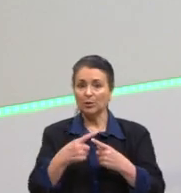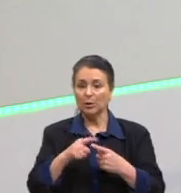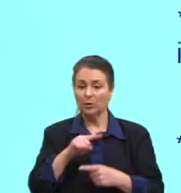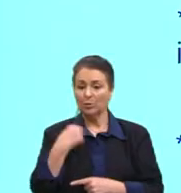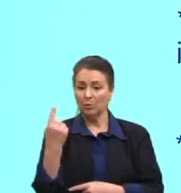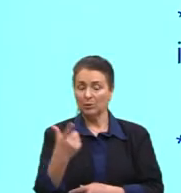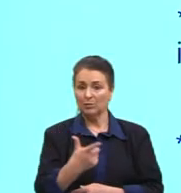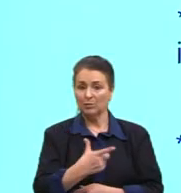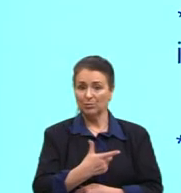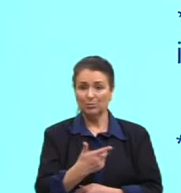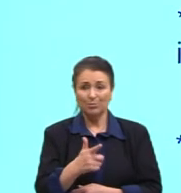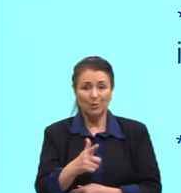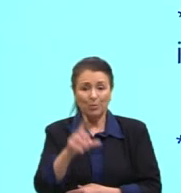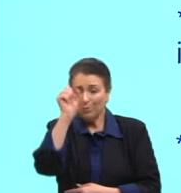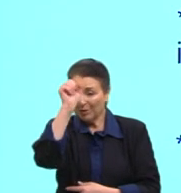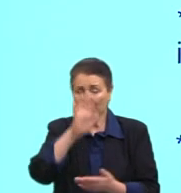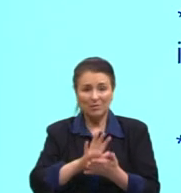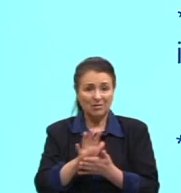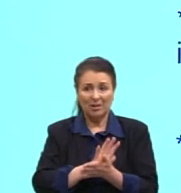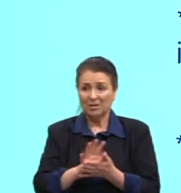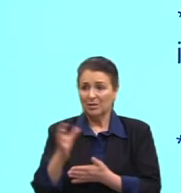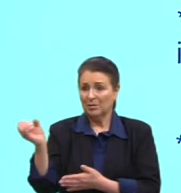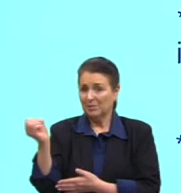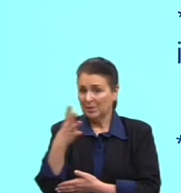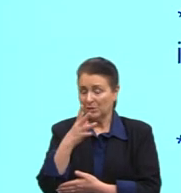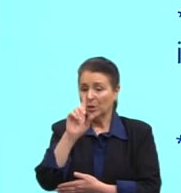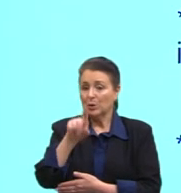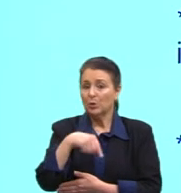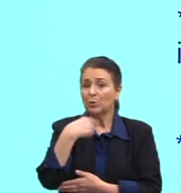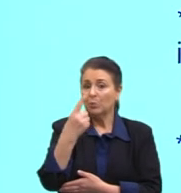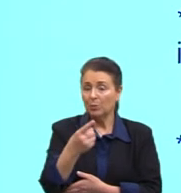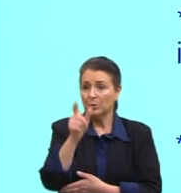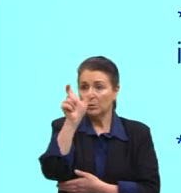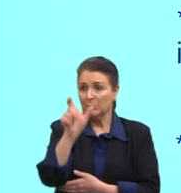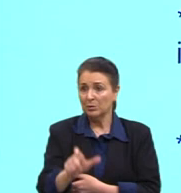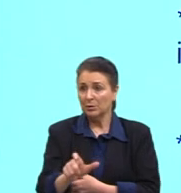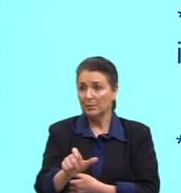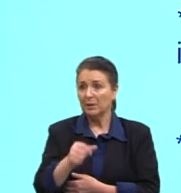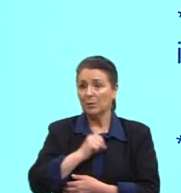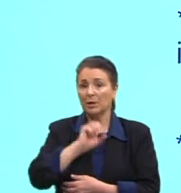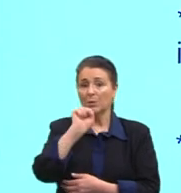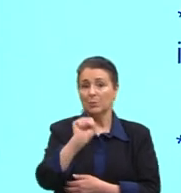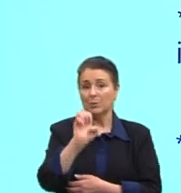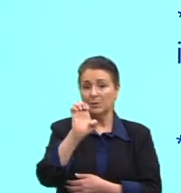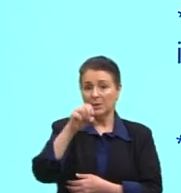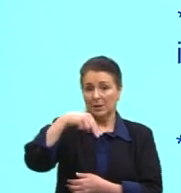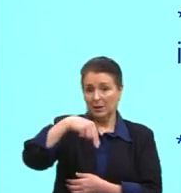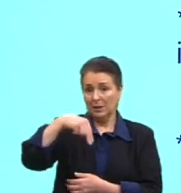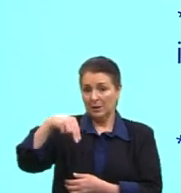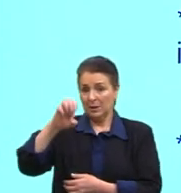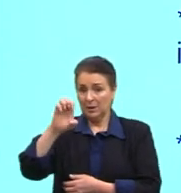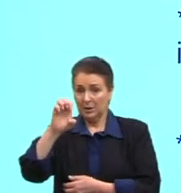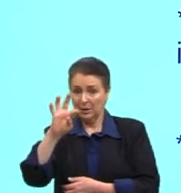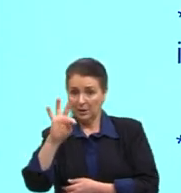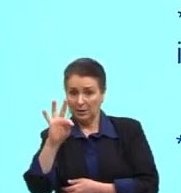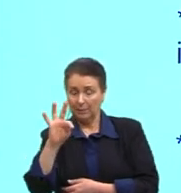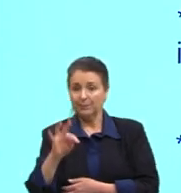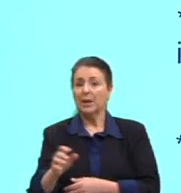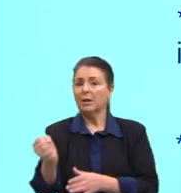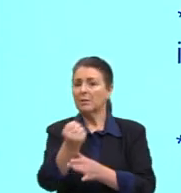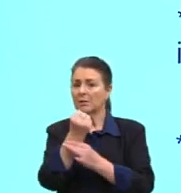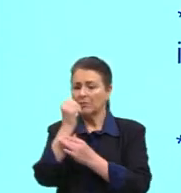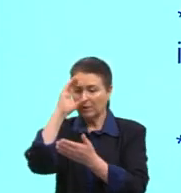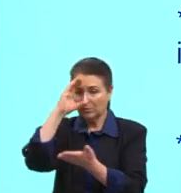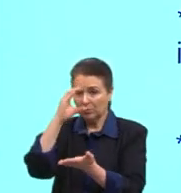aprendido com a modernidade. E outro camarada que fala sobre isso é o Sennet. Ele defende a tese de que o